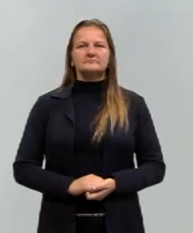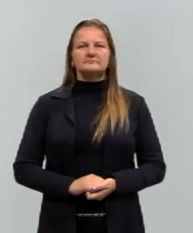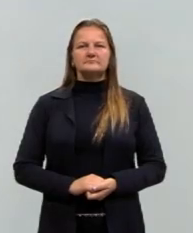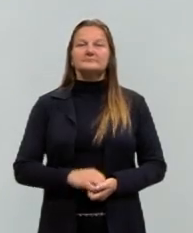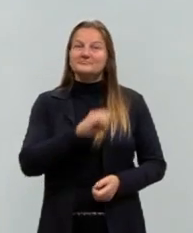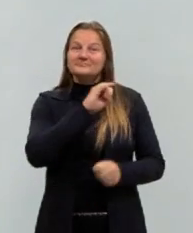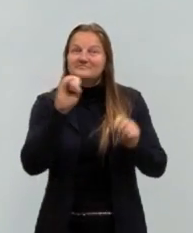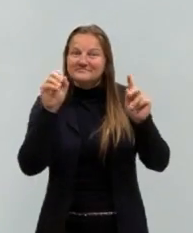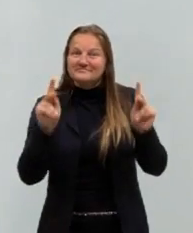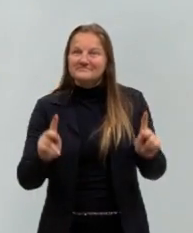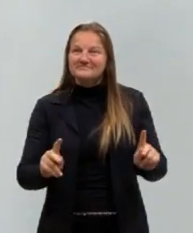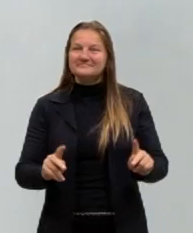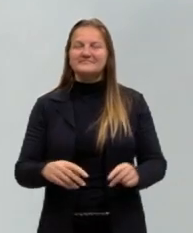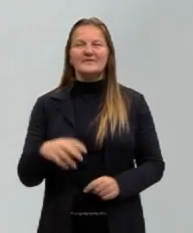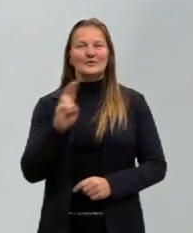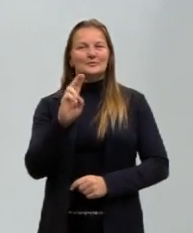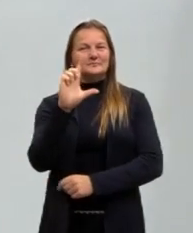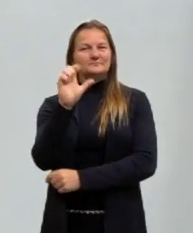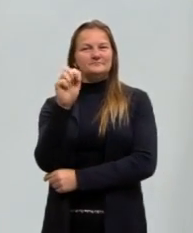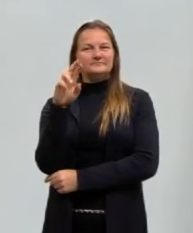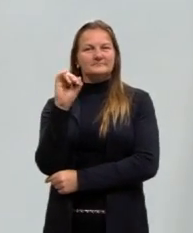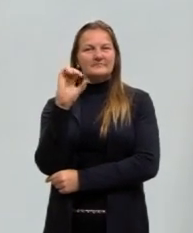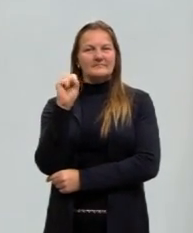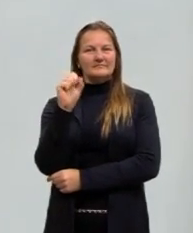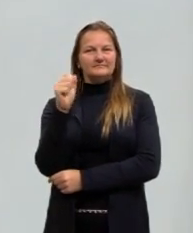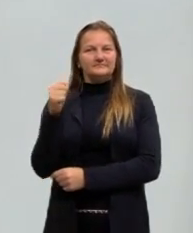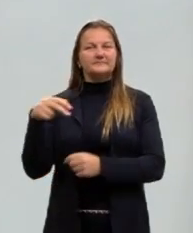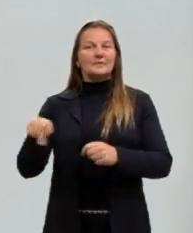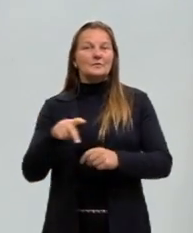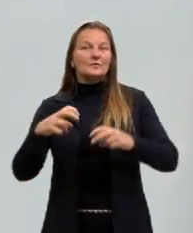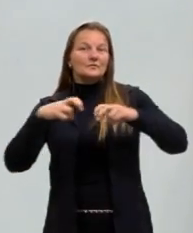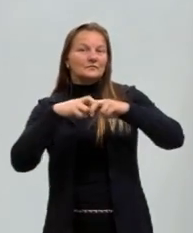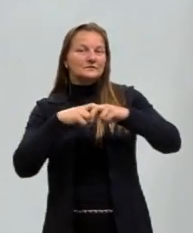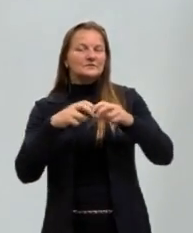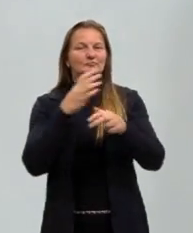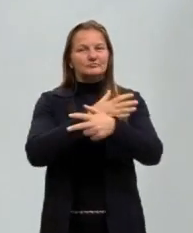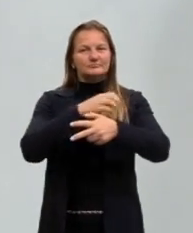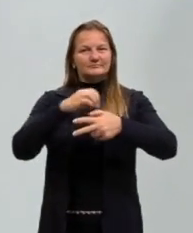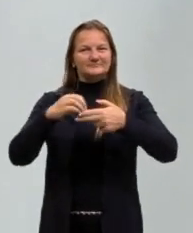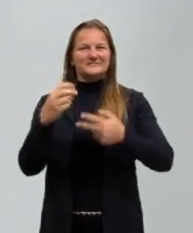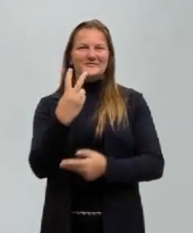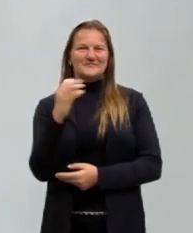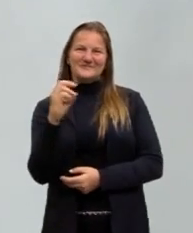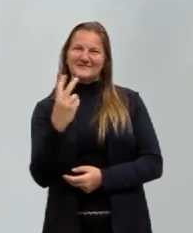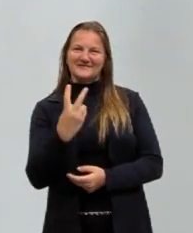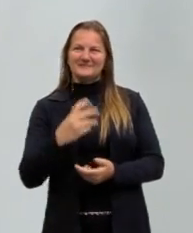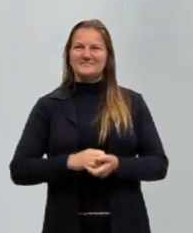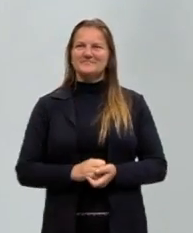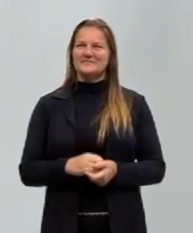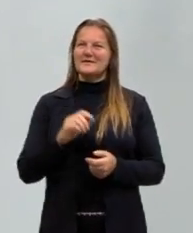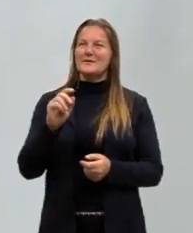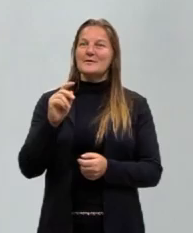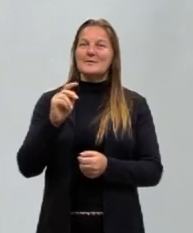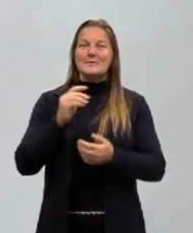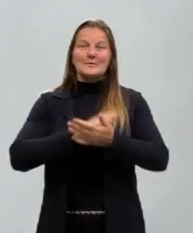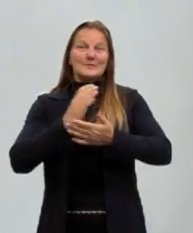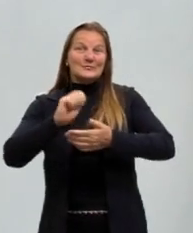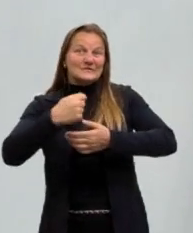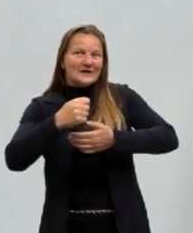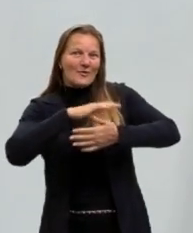Olá pessoal, eu me chamo Larissa e sou professora de Física do Pré-ENEM 2022. Esse é o meu sinal em Libras.